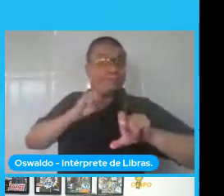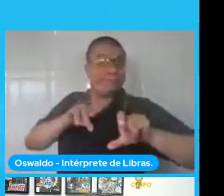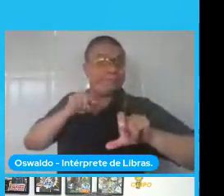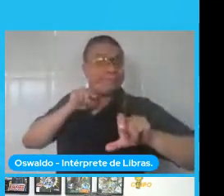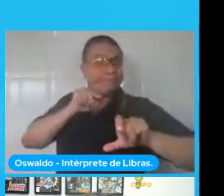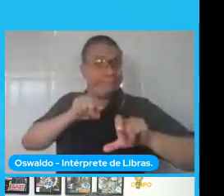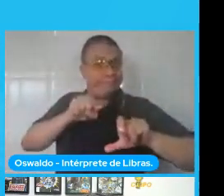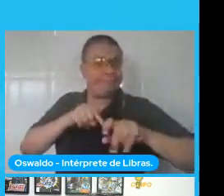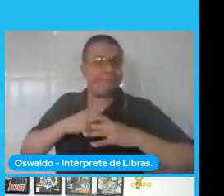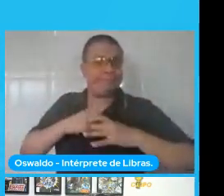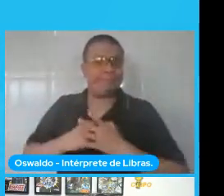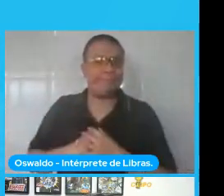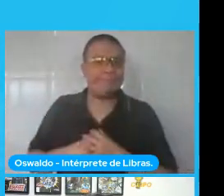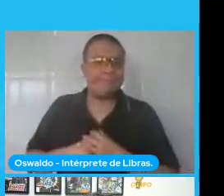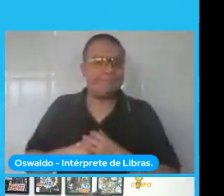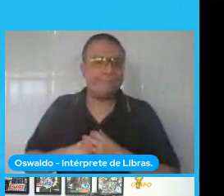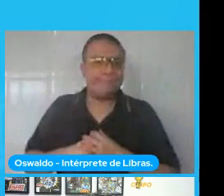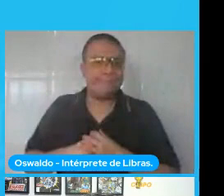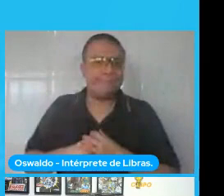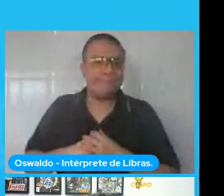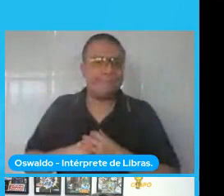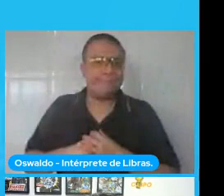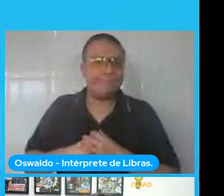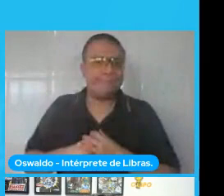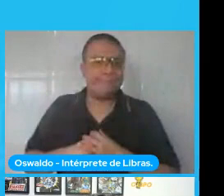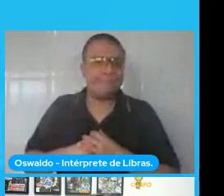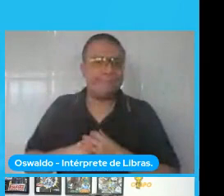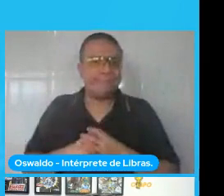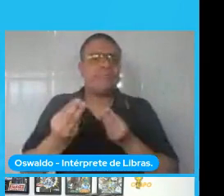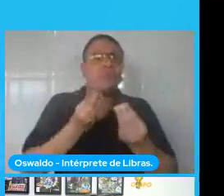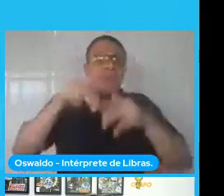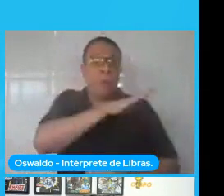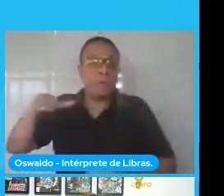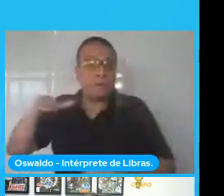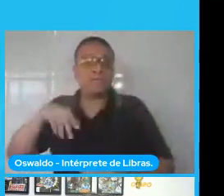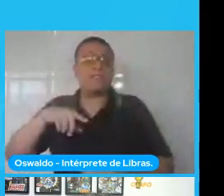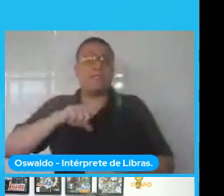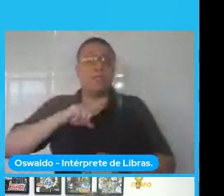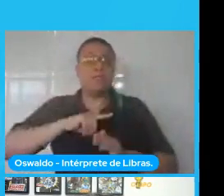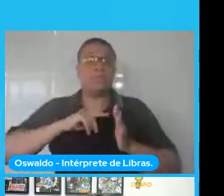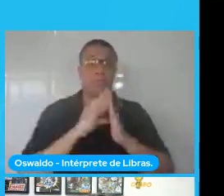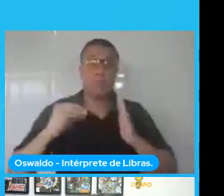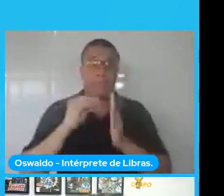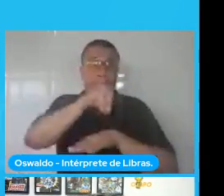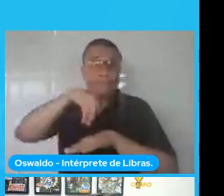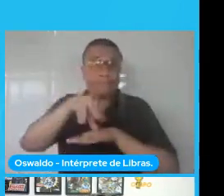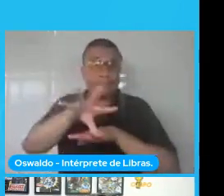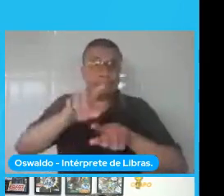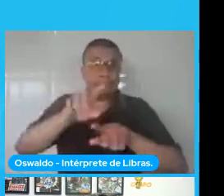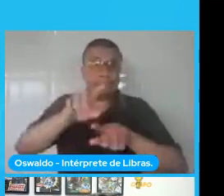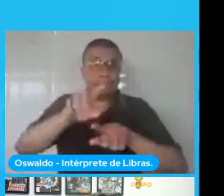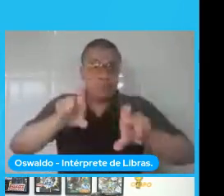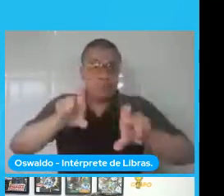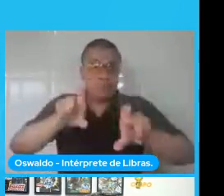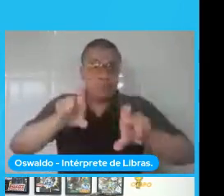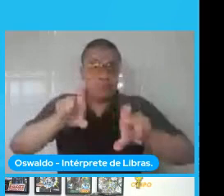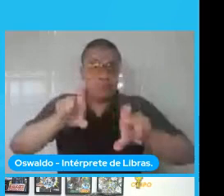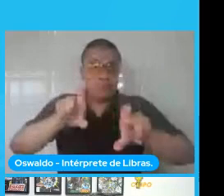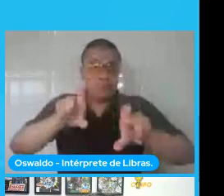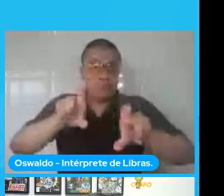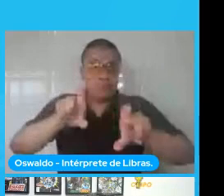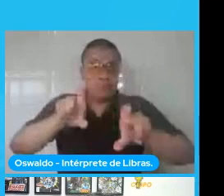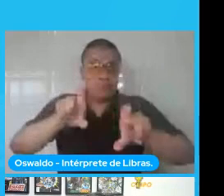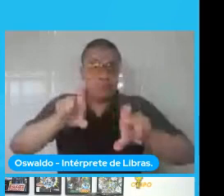como eu ensino para uma criança, então eu tenho que mostrar através de exemplos. E com isso, quanto maior a diversidade de dados que eu tenho, né,